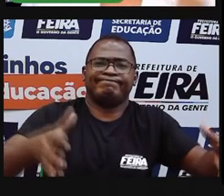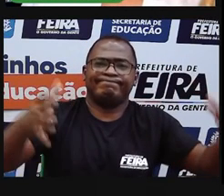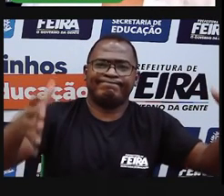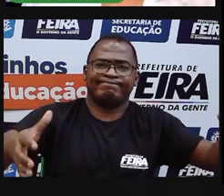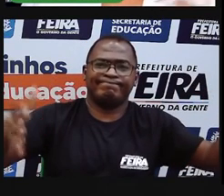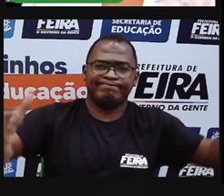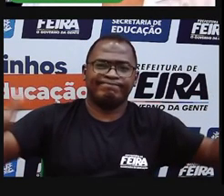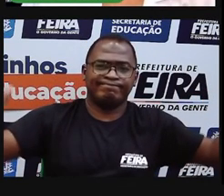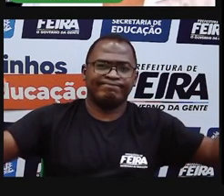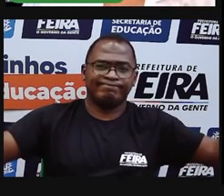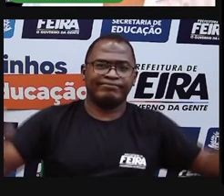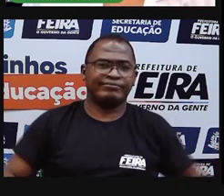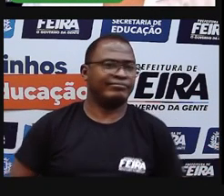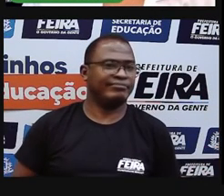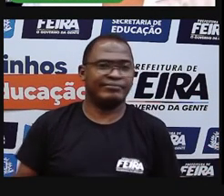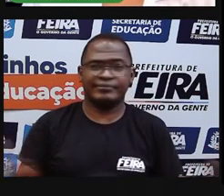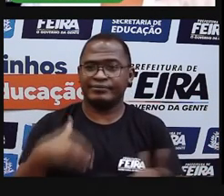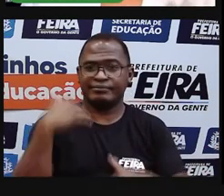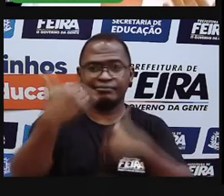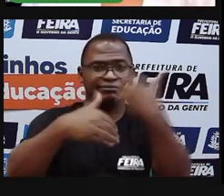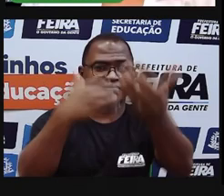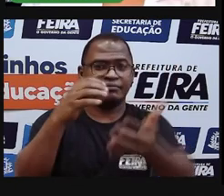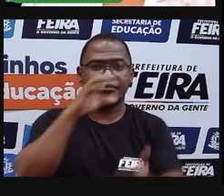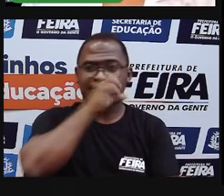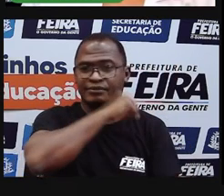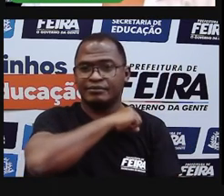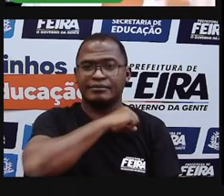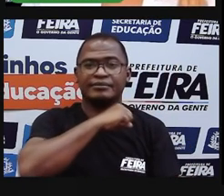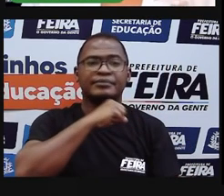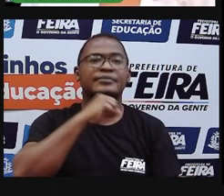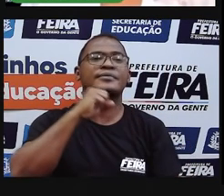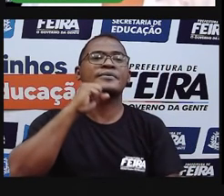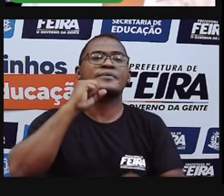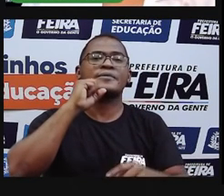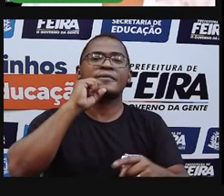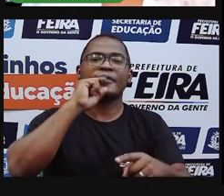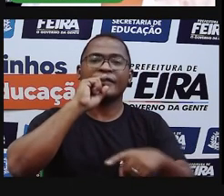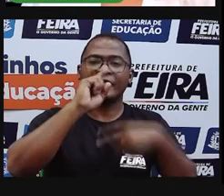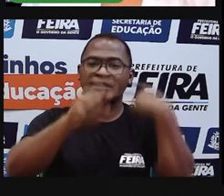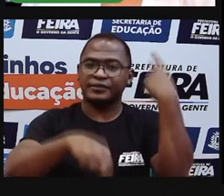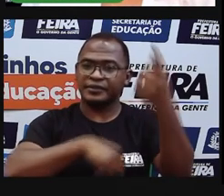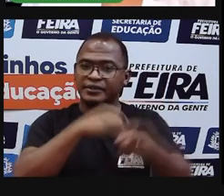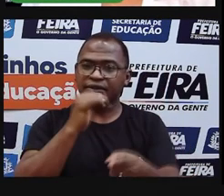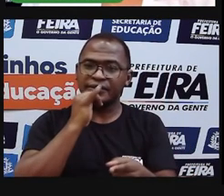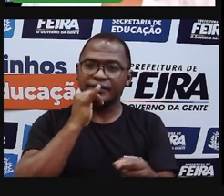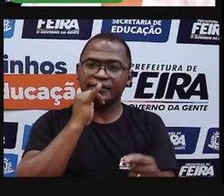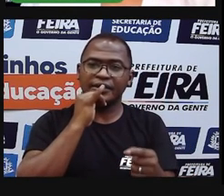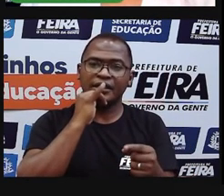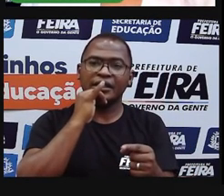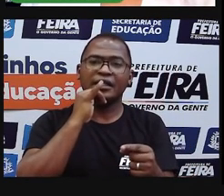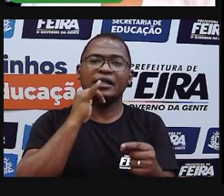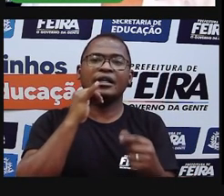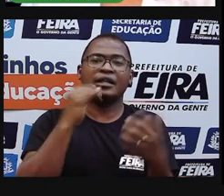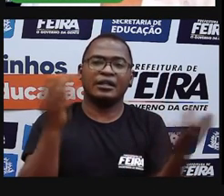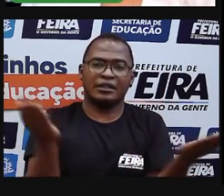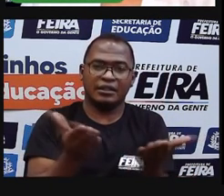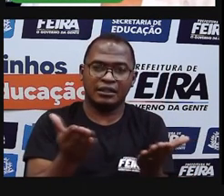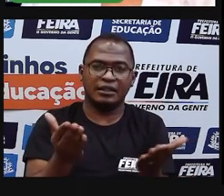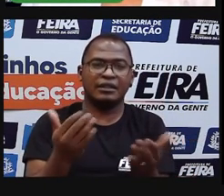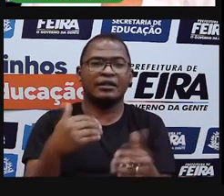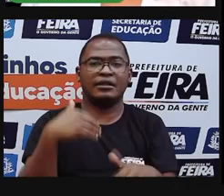Esse acelerado ritmo de crescimento levou o povo a reivindicar a criação do município. Era o